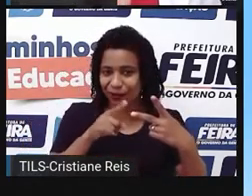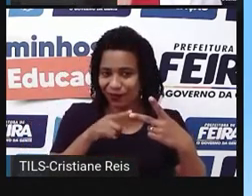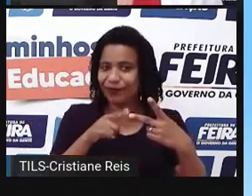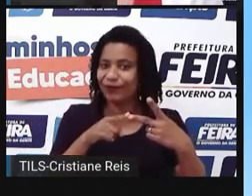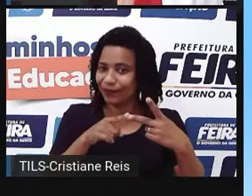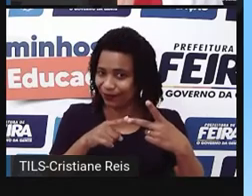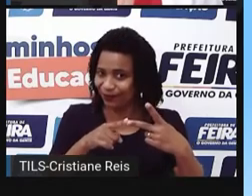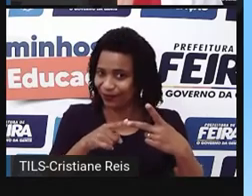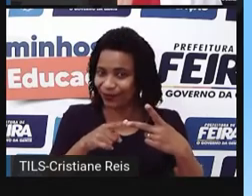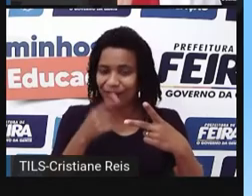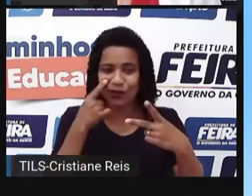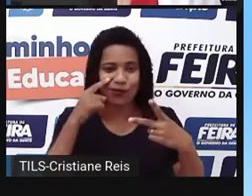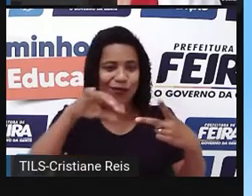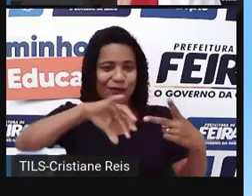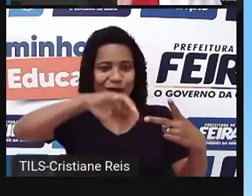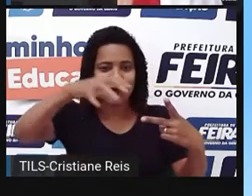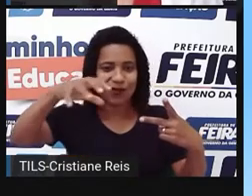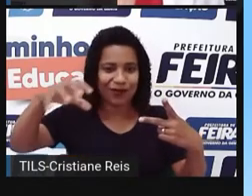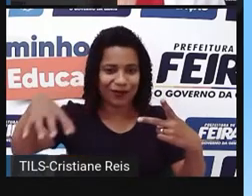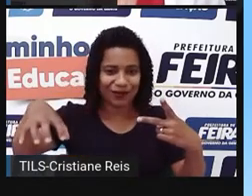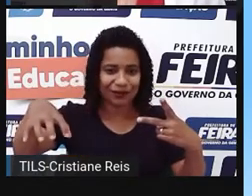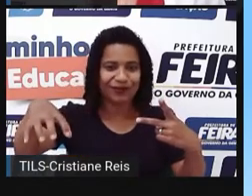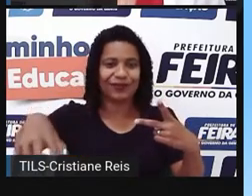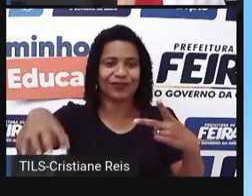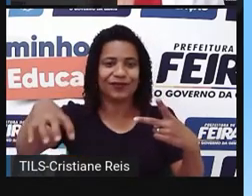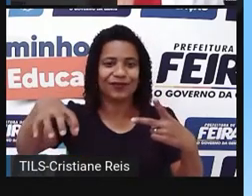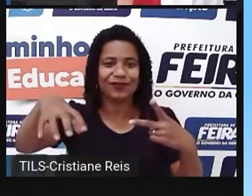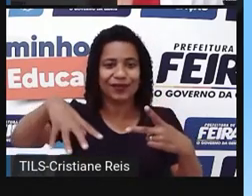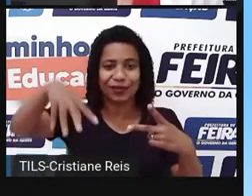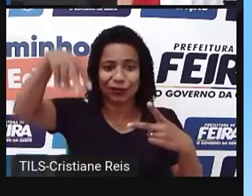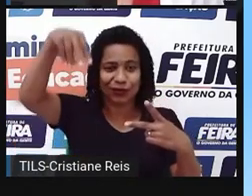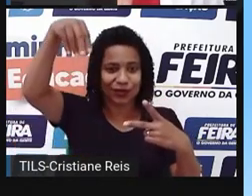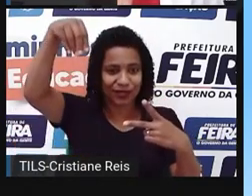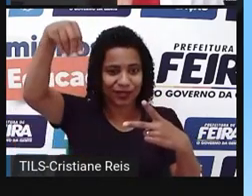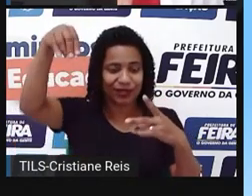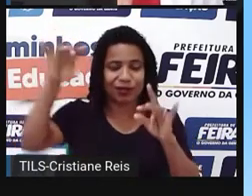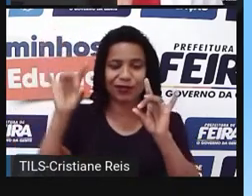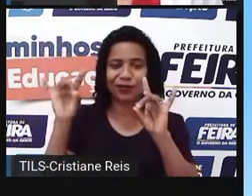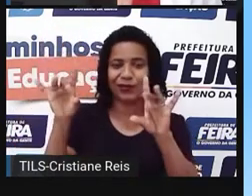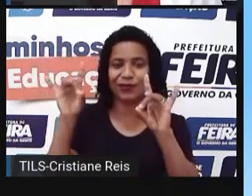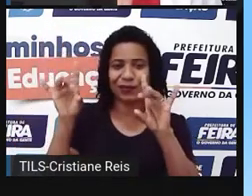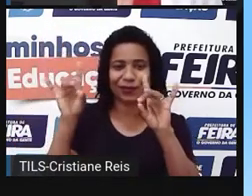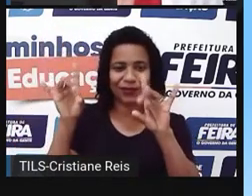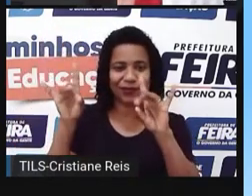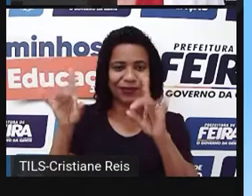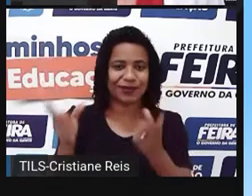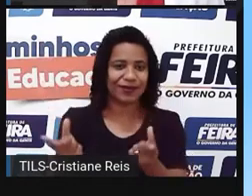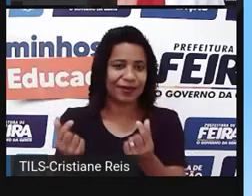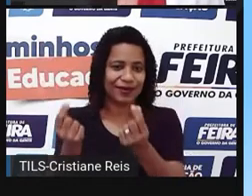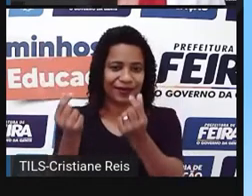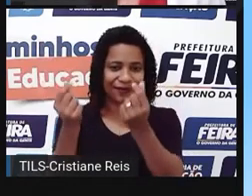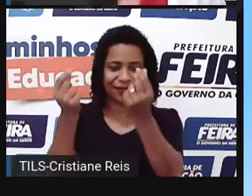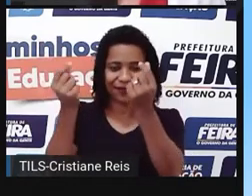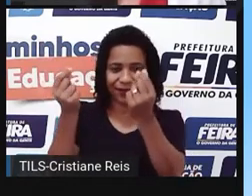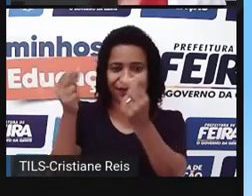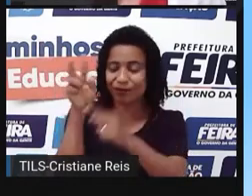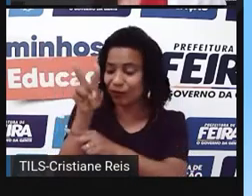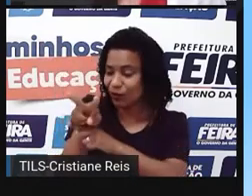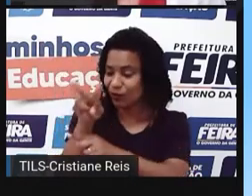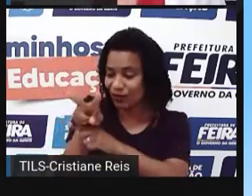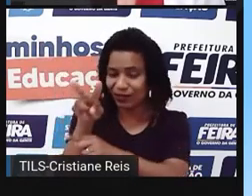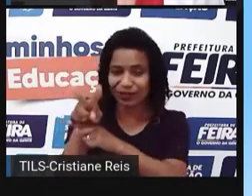Tower of Treasure. Então, seria a torre do tesouro. Circle Your Secrets. Proteja seus